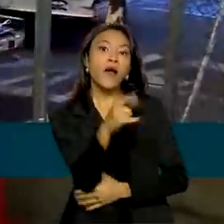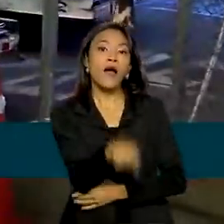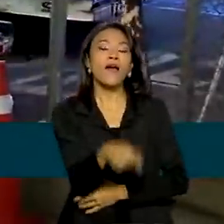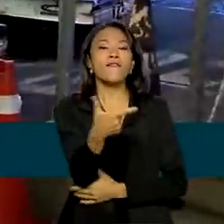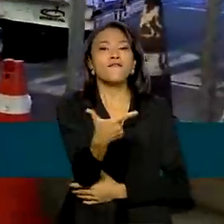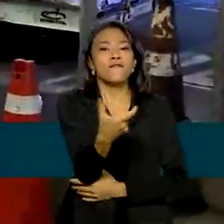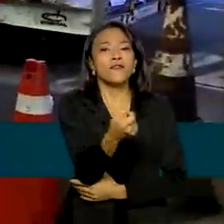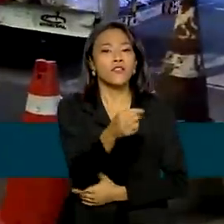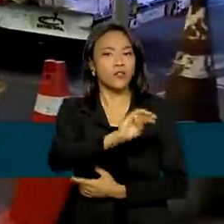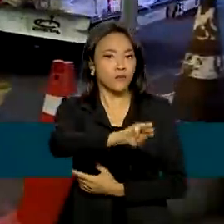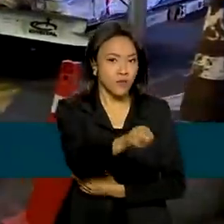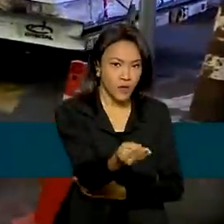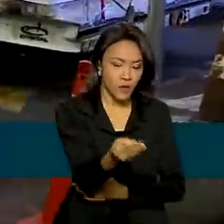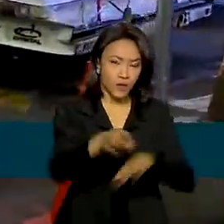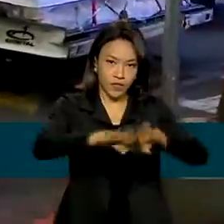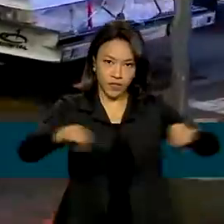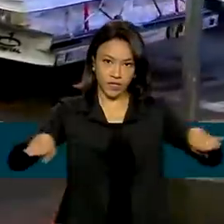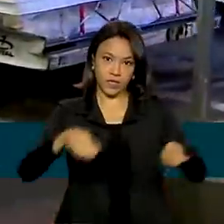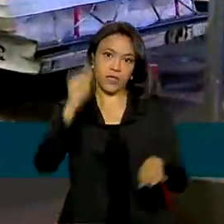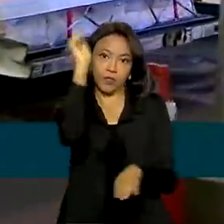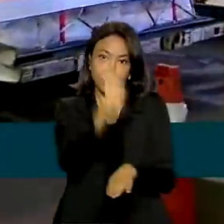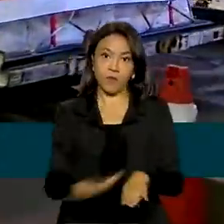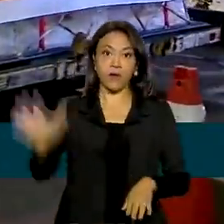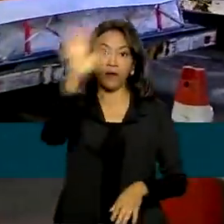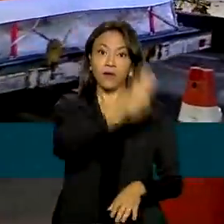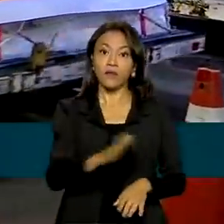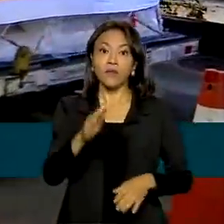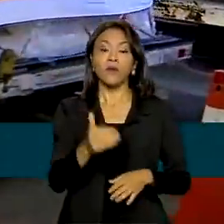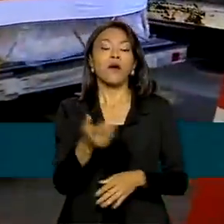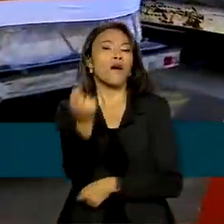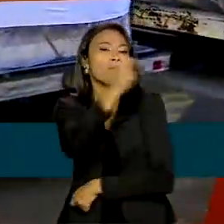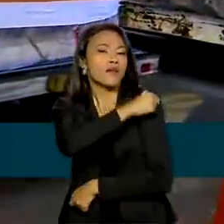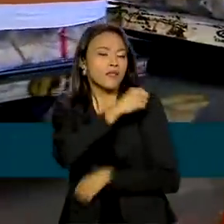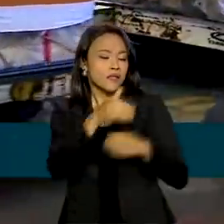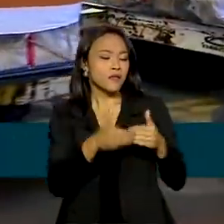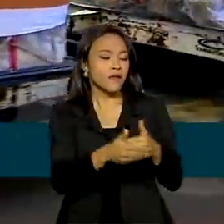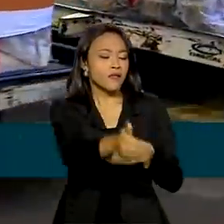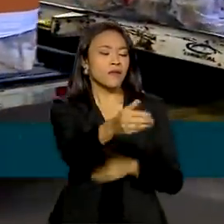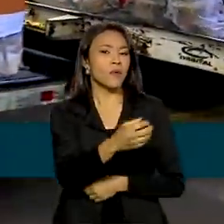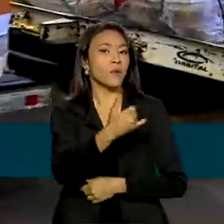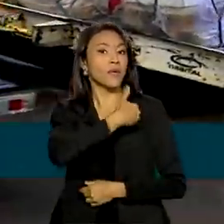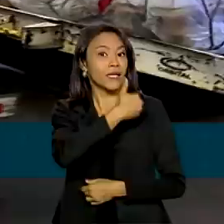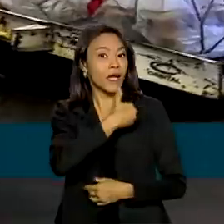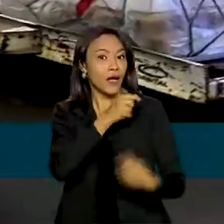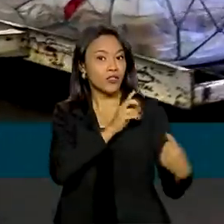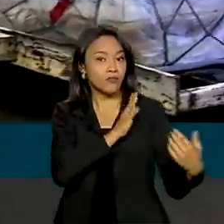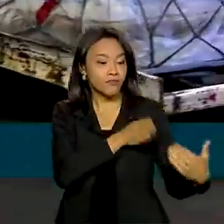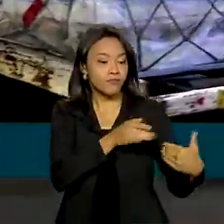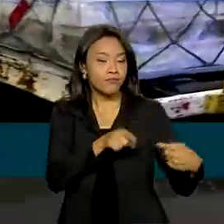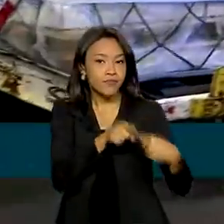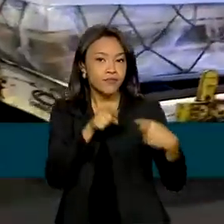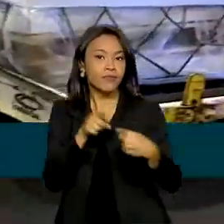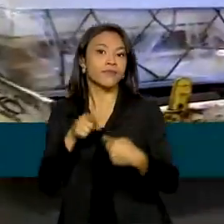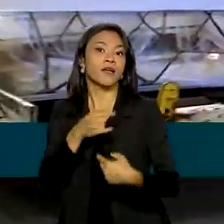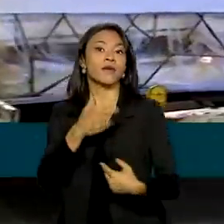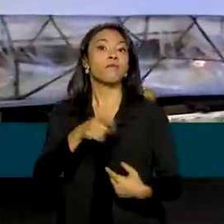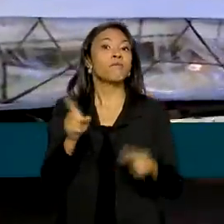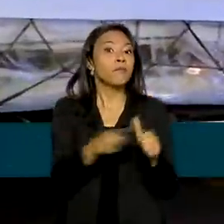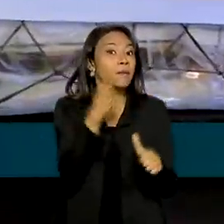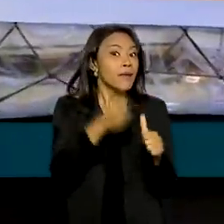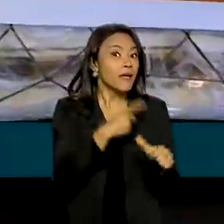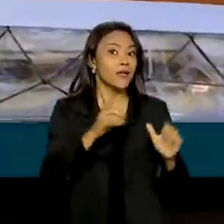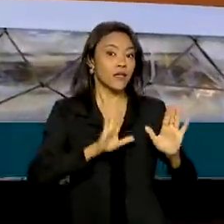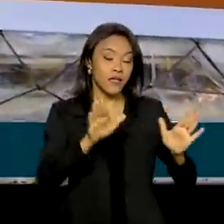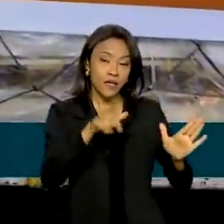crianças em todo o país. A vacinação será realizada por faixa etária, com prioridade para crianças com comorbidade